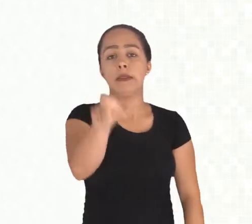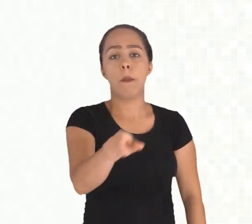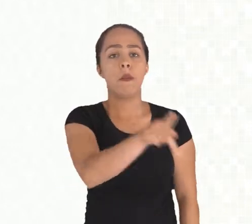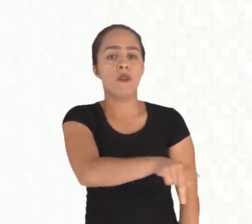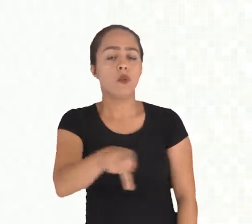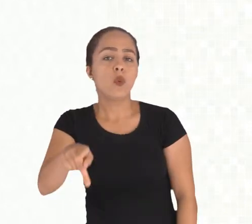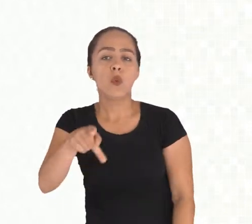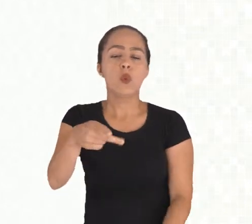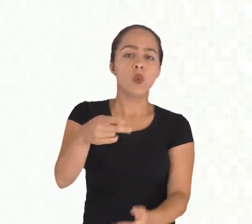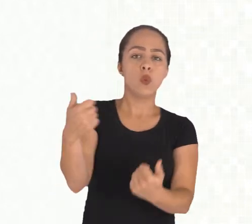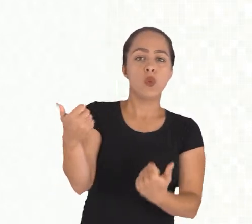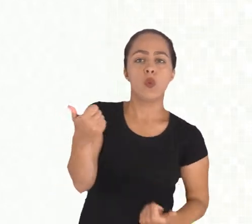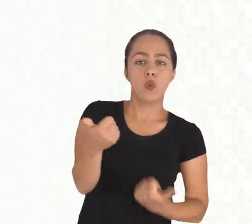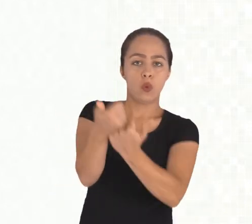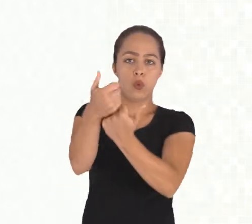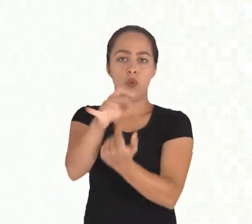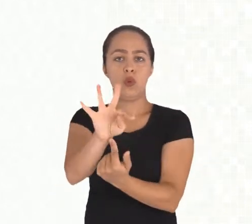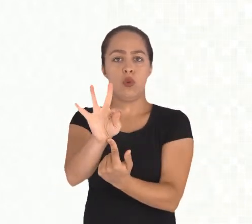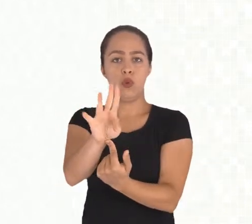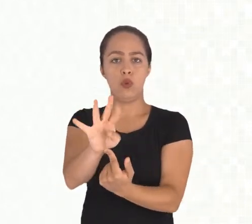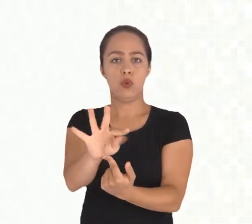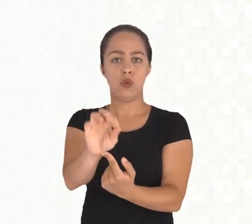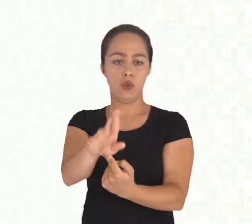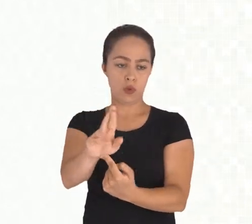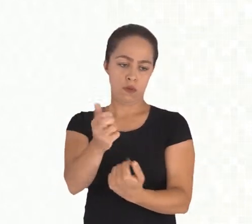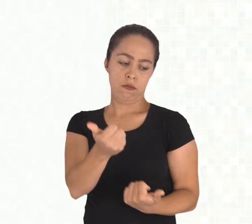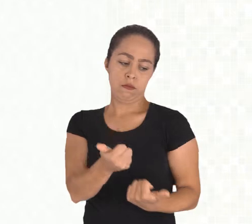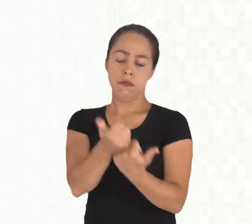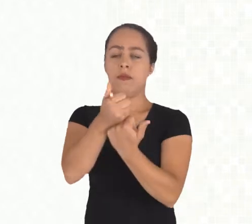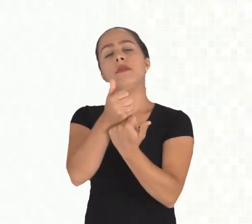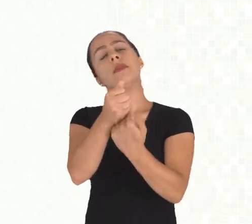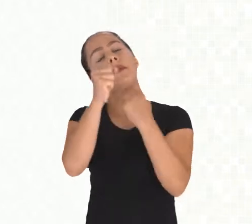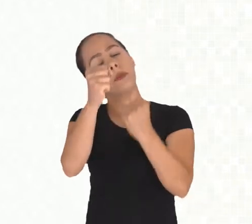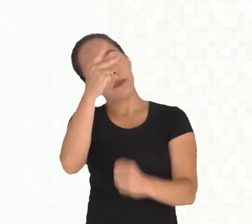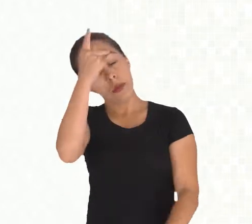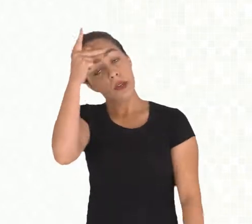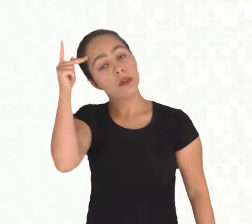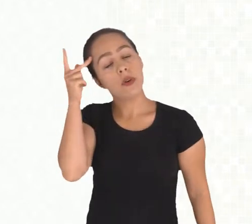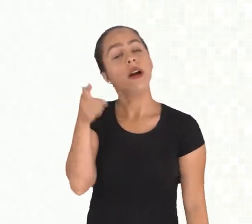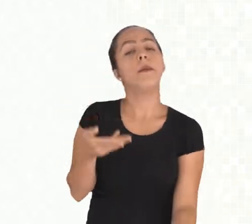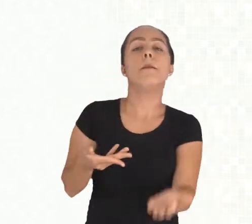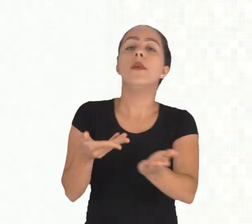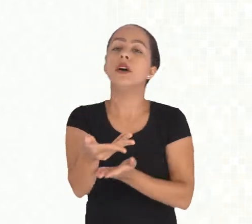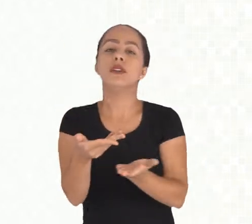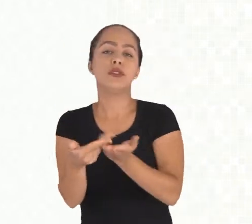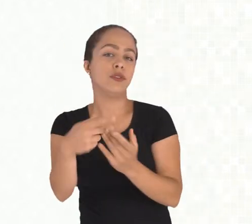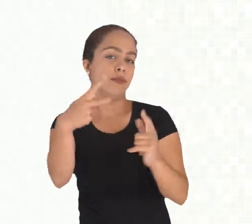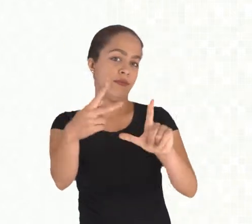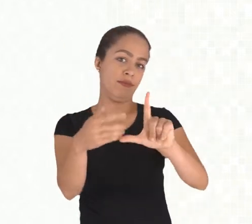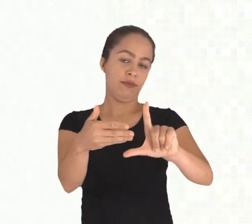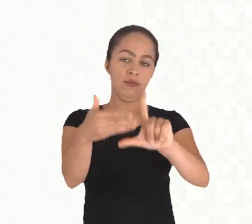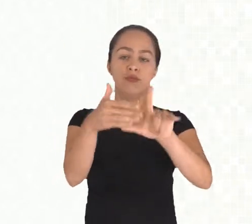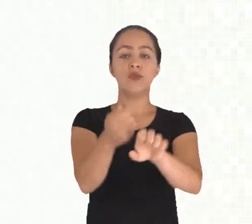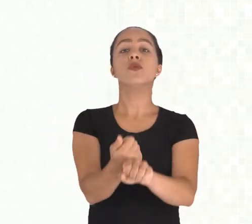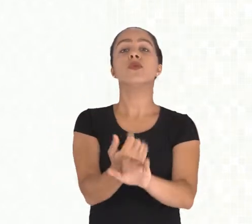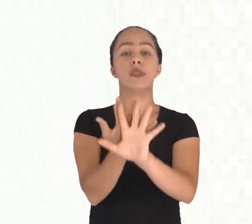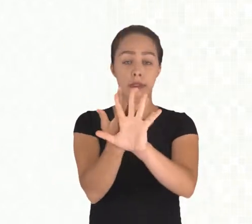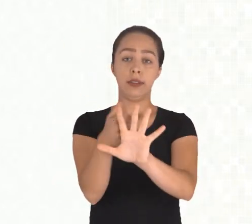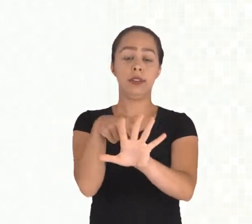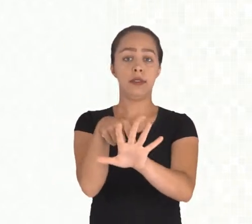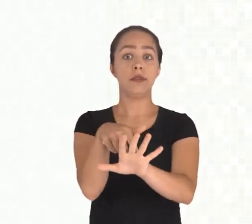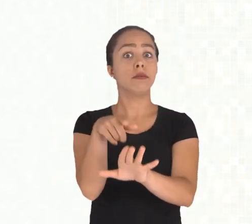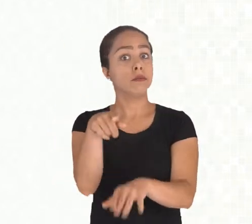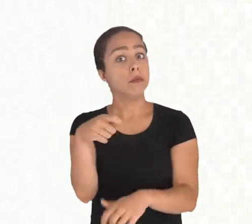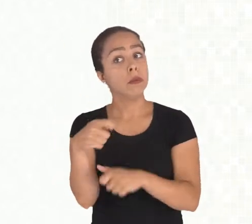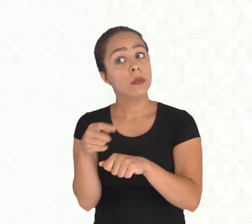já podem ser colocados por quem configura a sala como mediadores da webconferência. Então veja sempre com seu professor